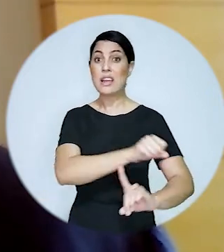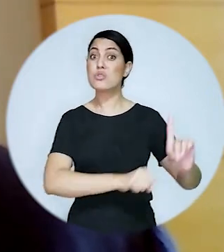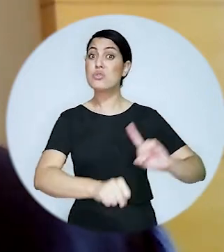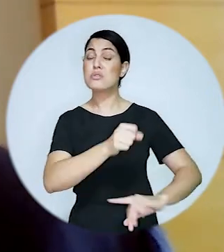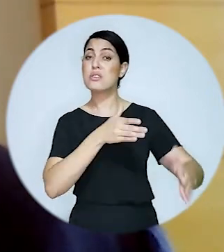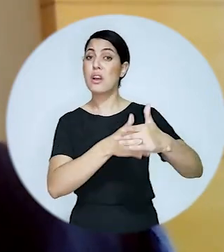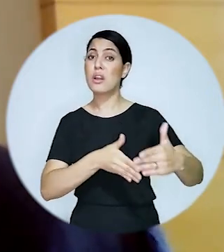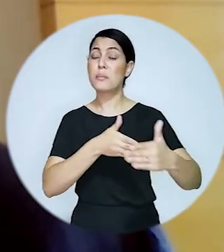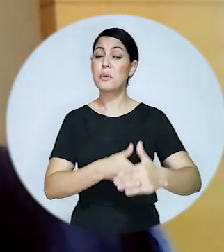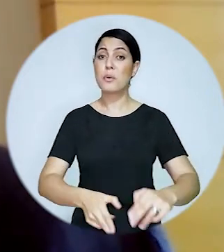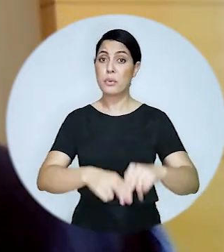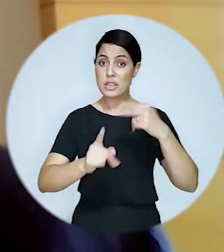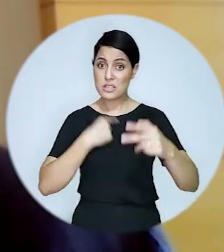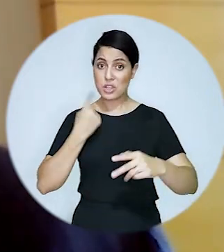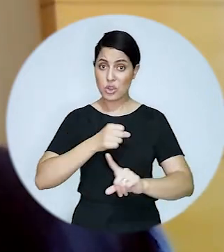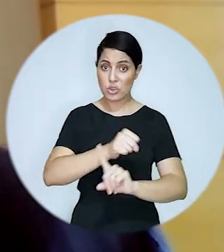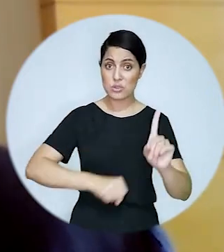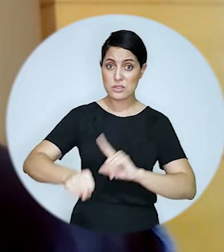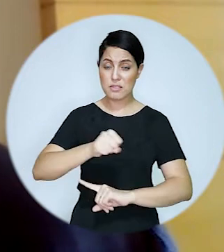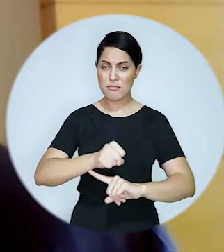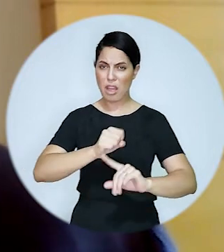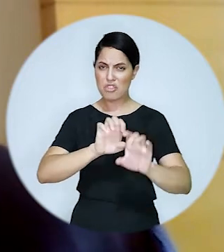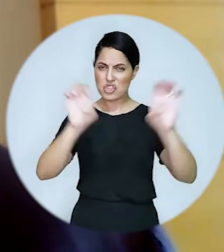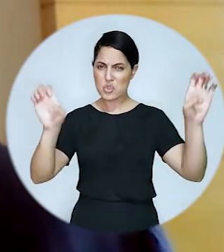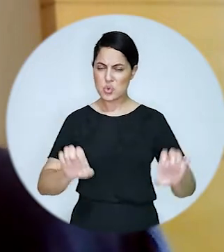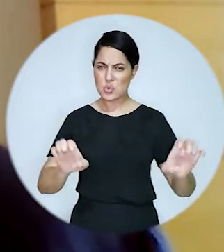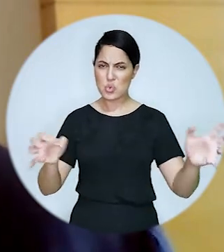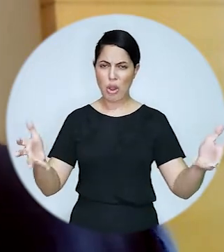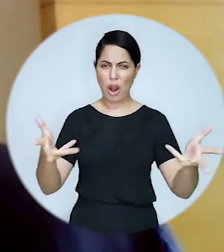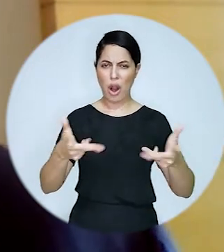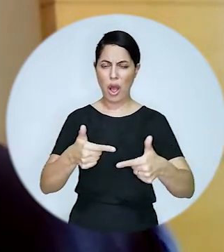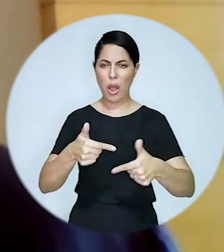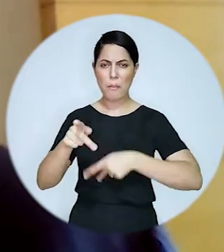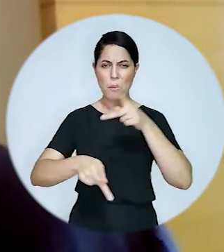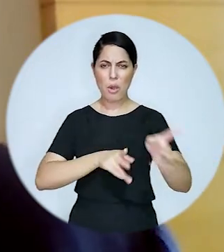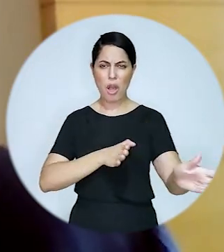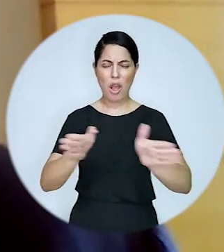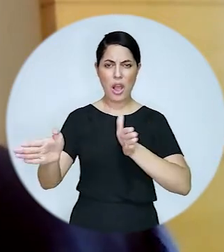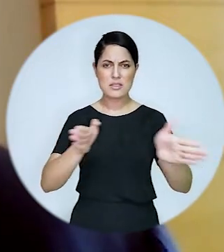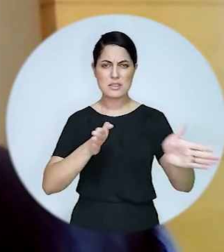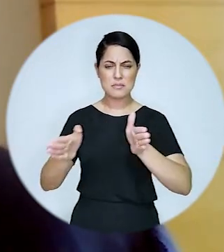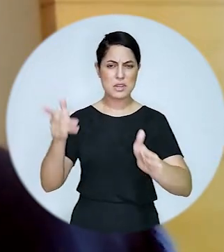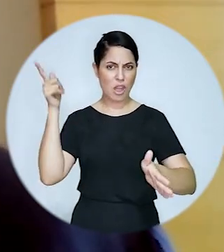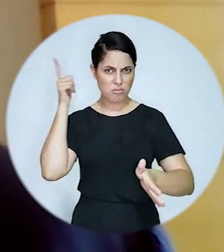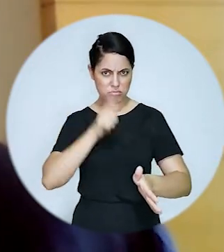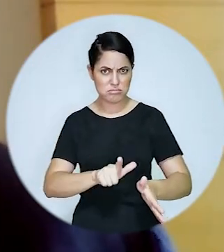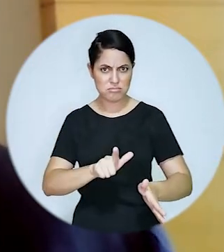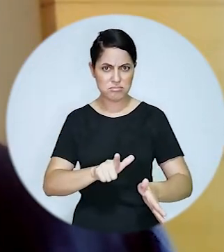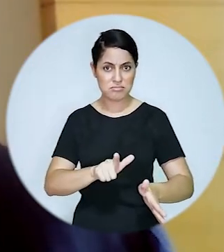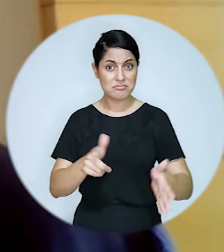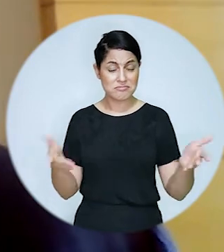barreiras estão na sociedade na medida que a gente consegue prover as pessoas com deficiência